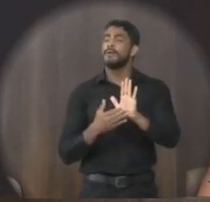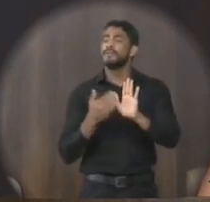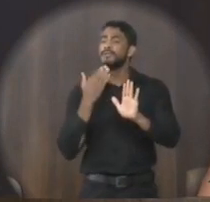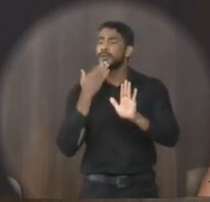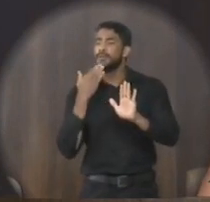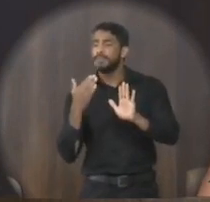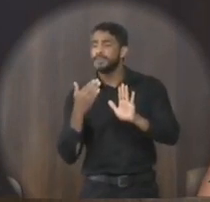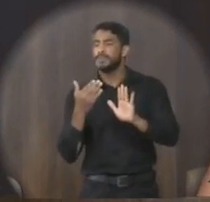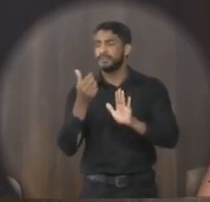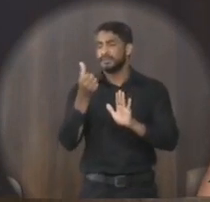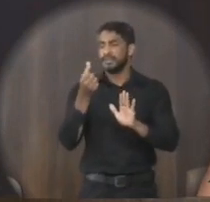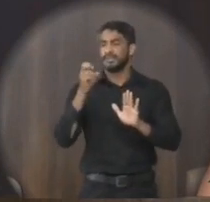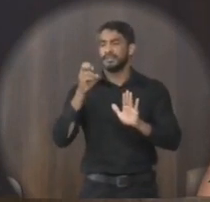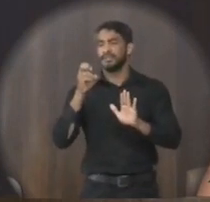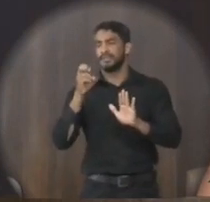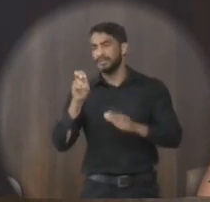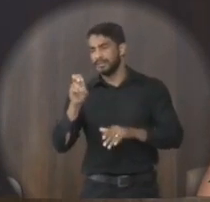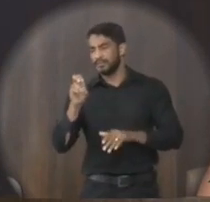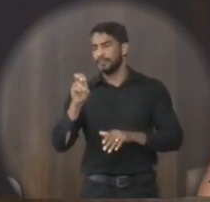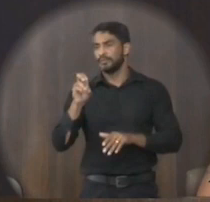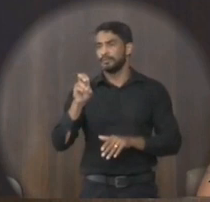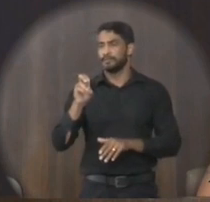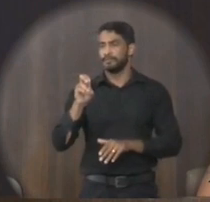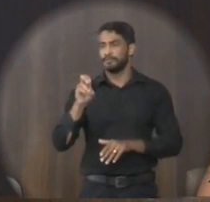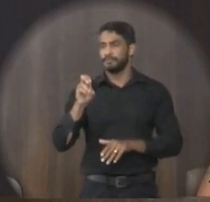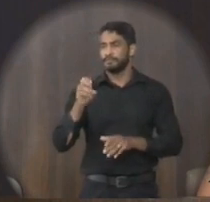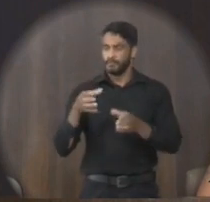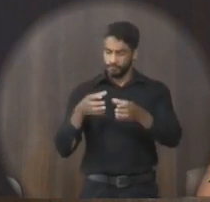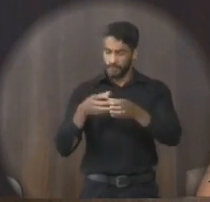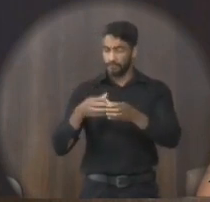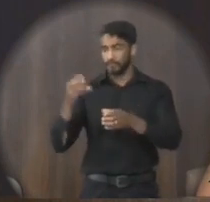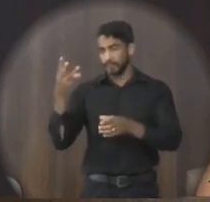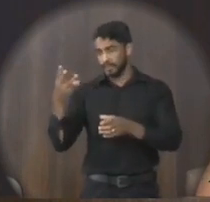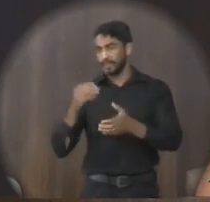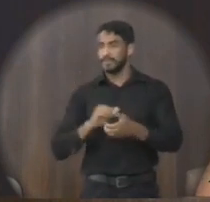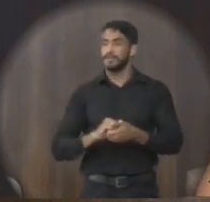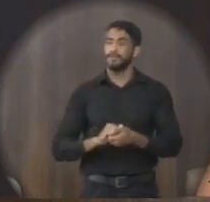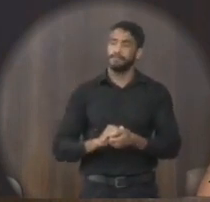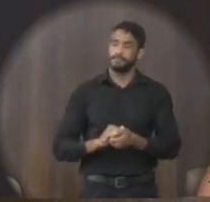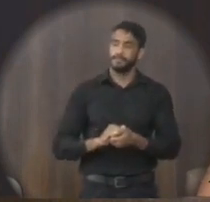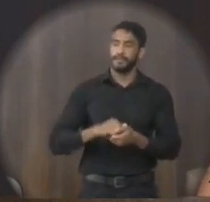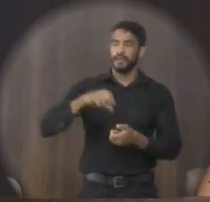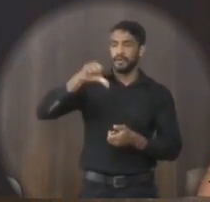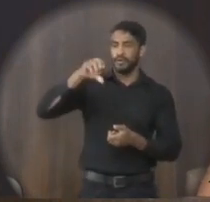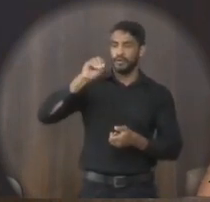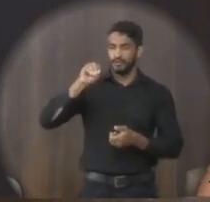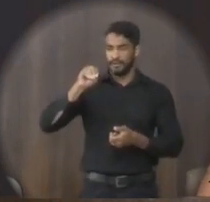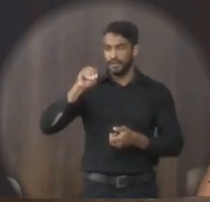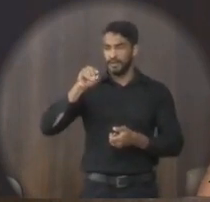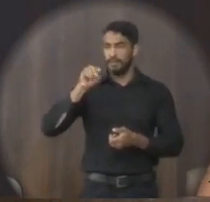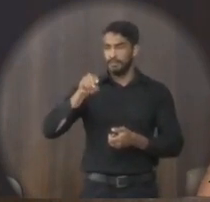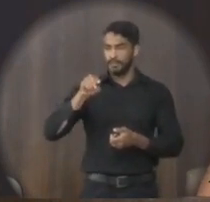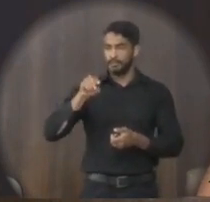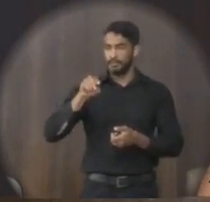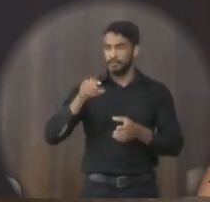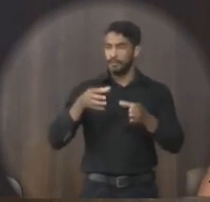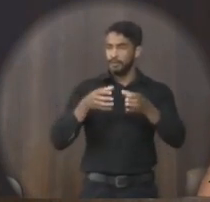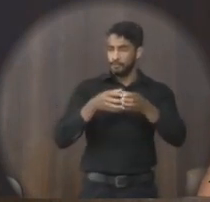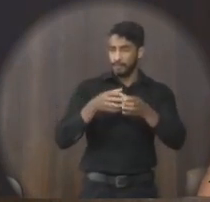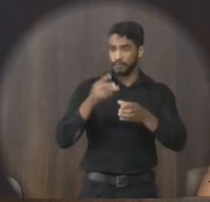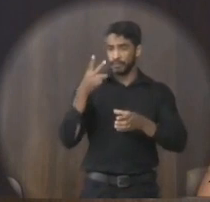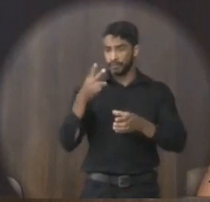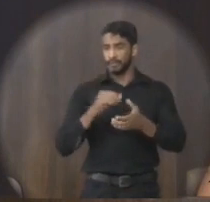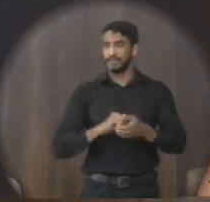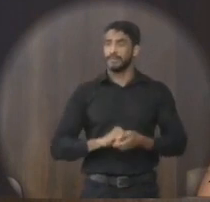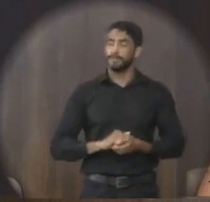65 para o grupo 3, 90 mil para o grupo